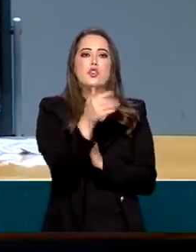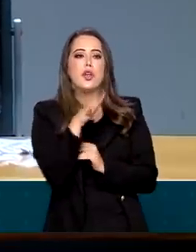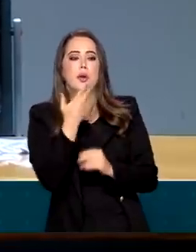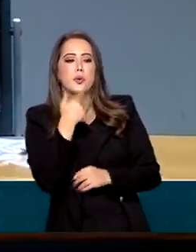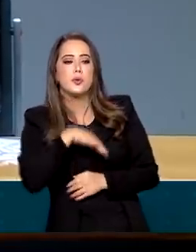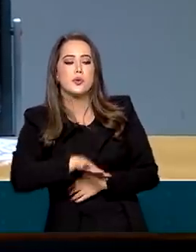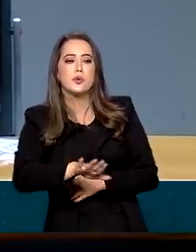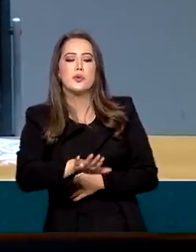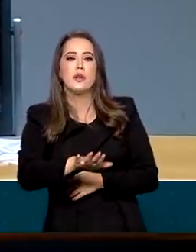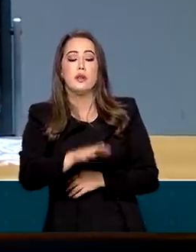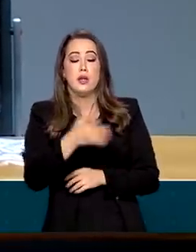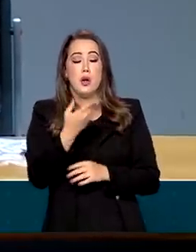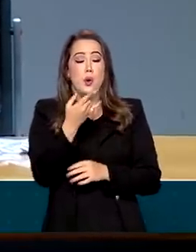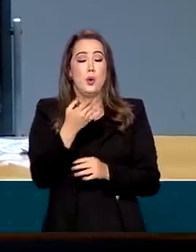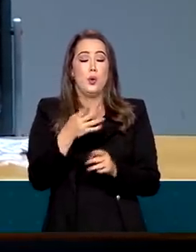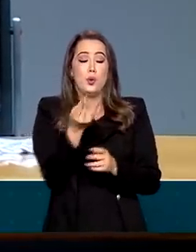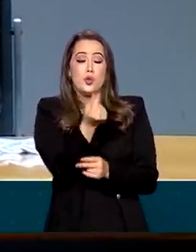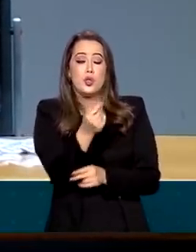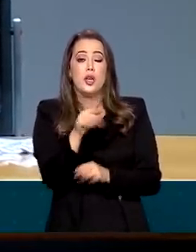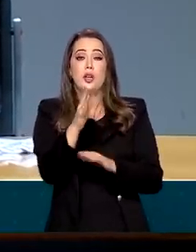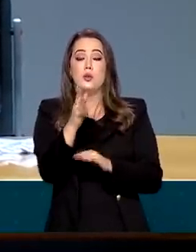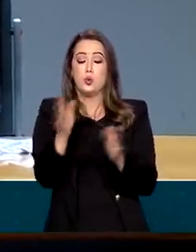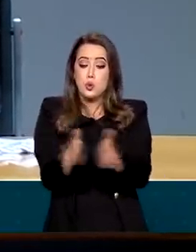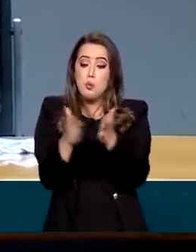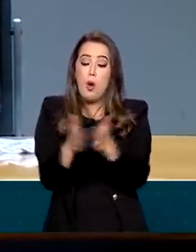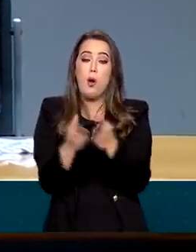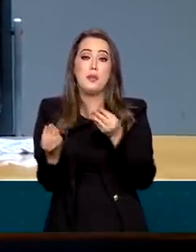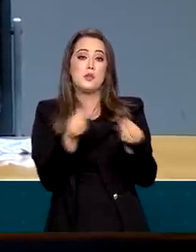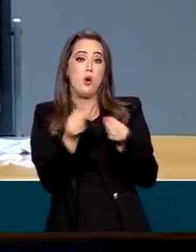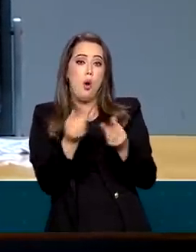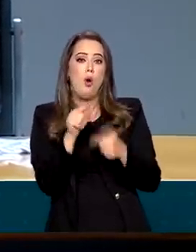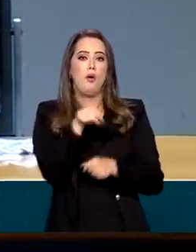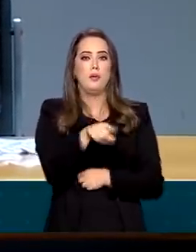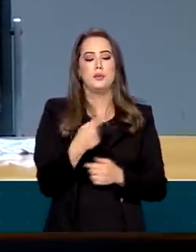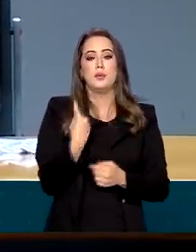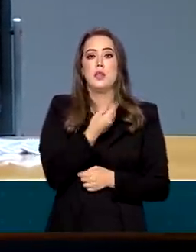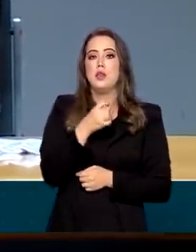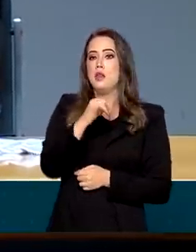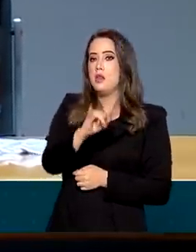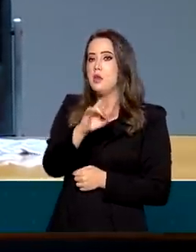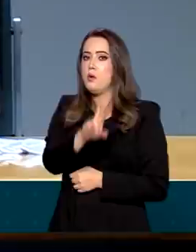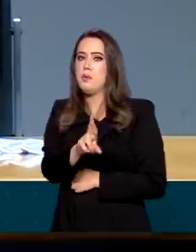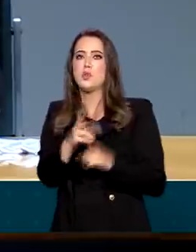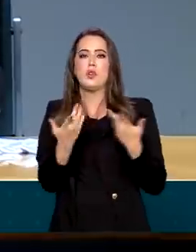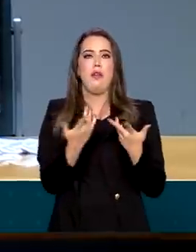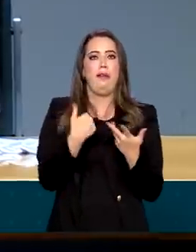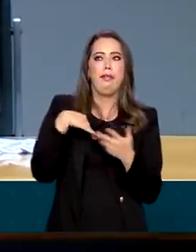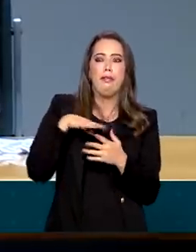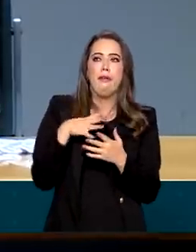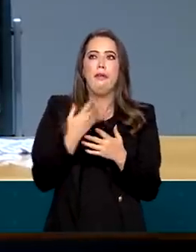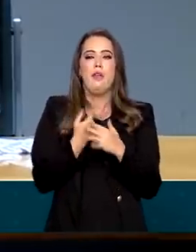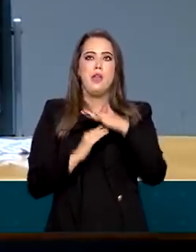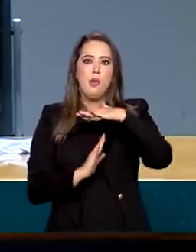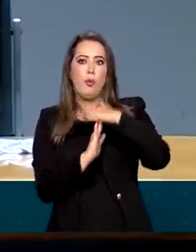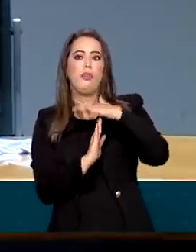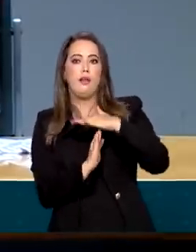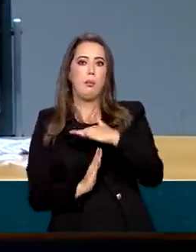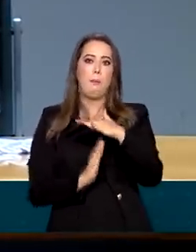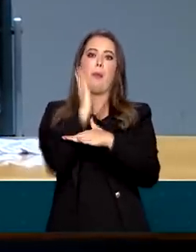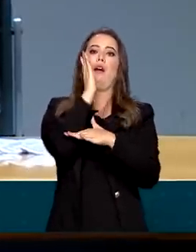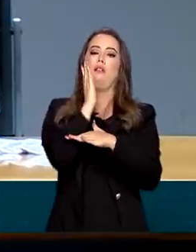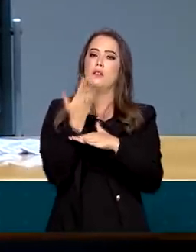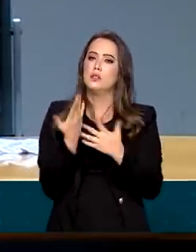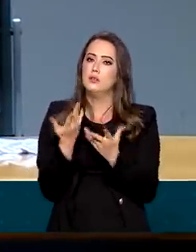Se estamos sem imposto de renda, nós vamos precisar tirar dinheiro de algum lugar. E se for 400? Bom, mas aí fura o teto. Aí começa aquela balança e